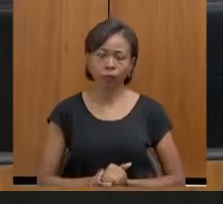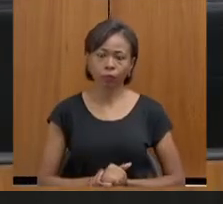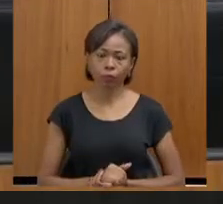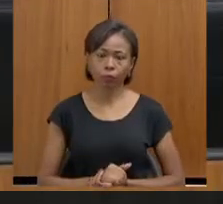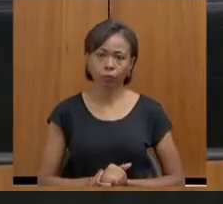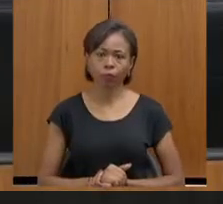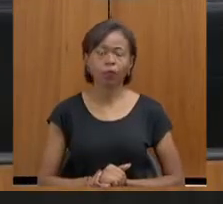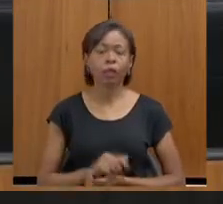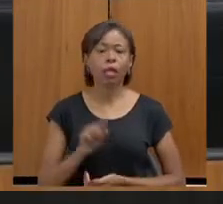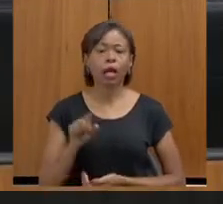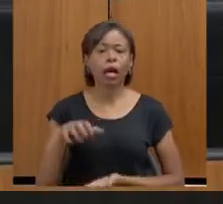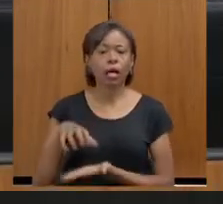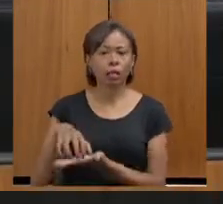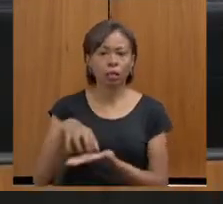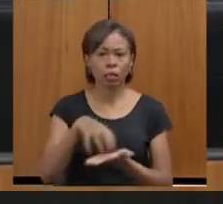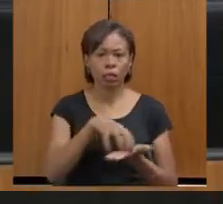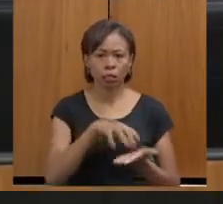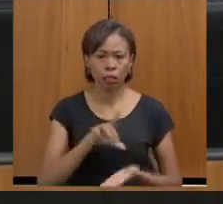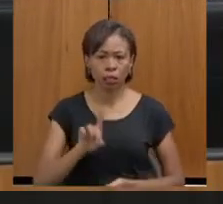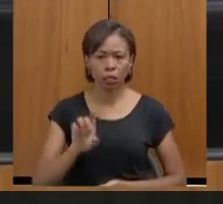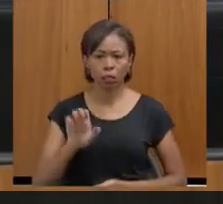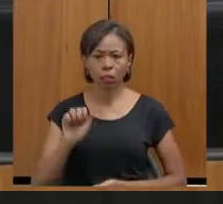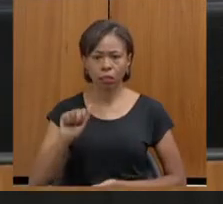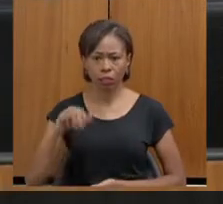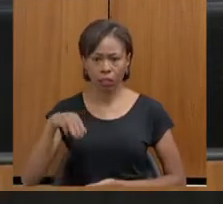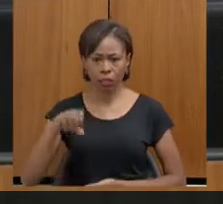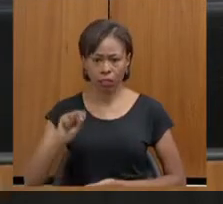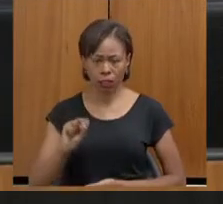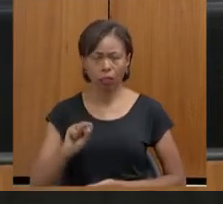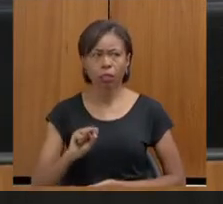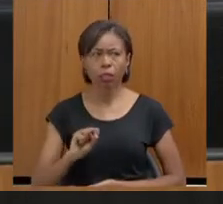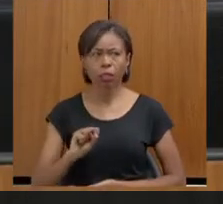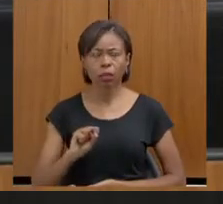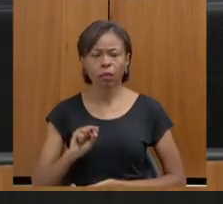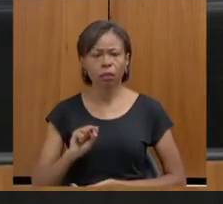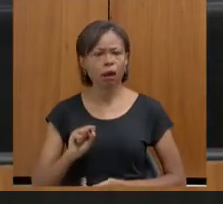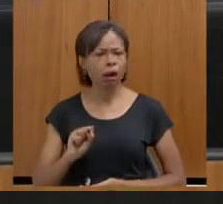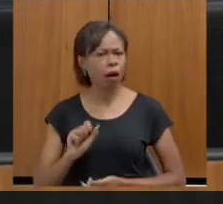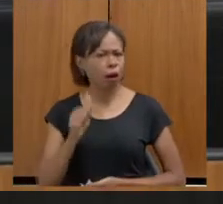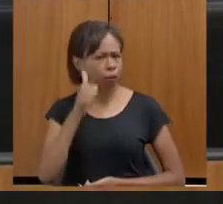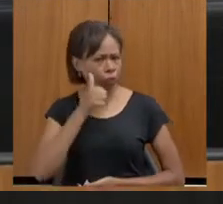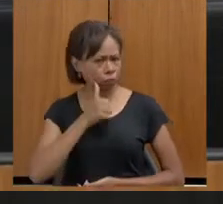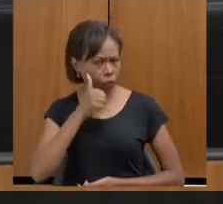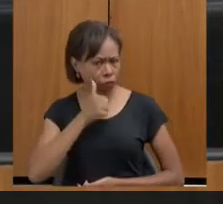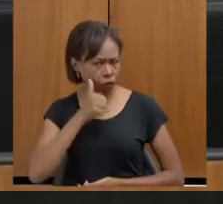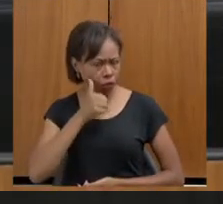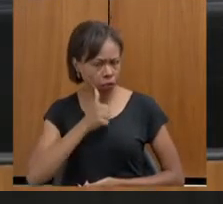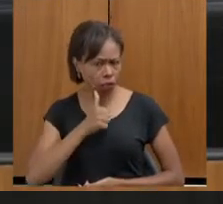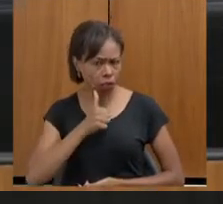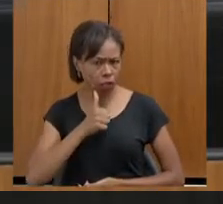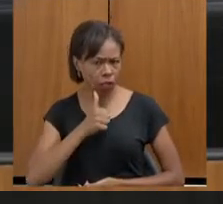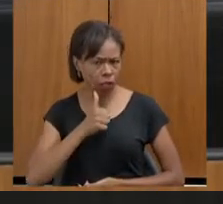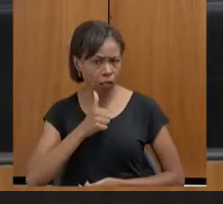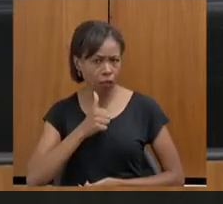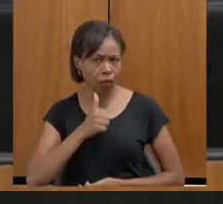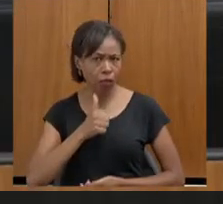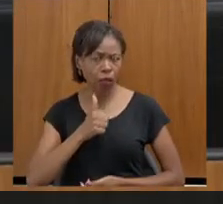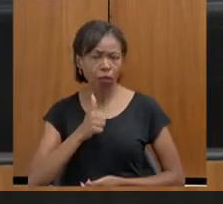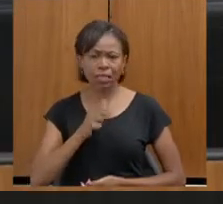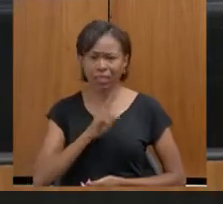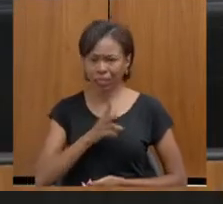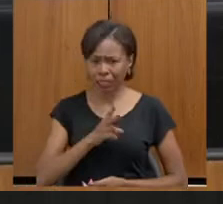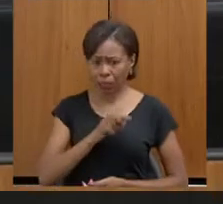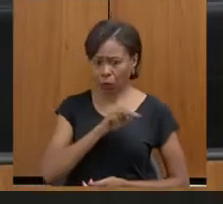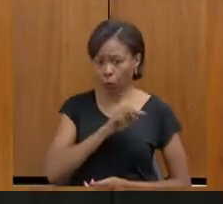Nas DEANs, é possível assegurar que a mulher sempre será atendida por pelo menos uma profissional mulher?